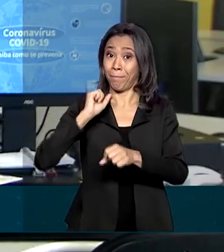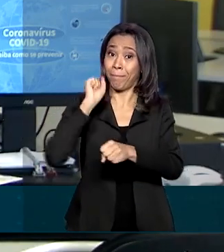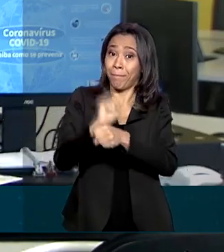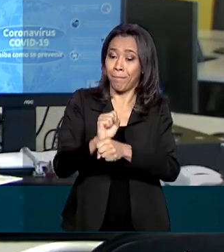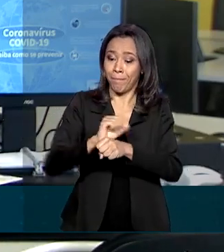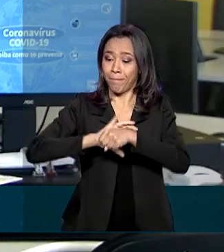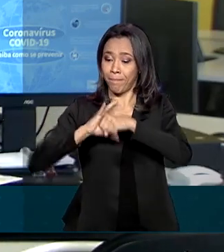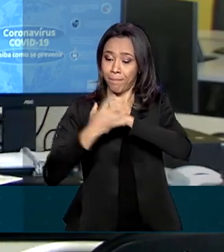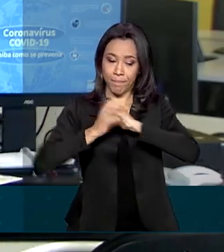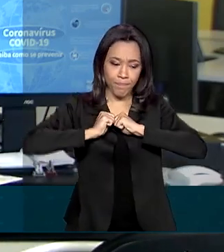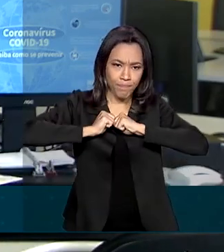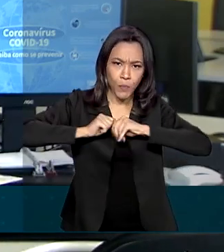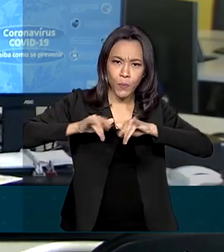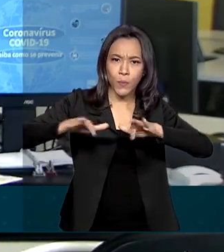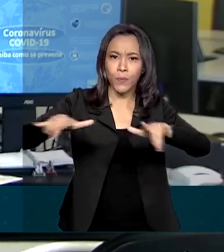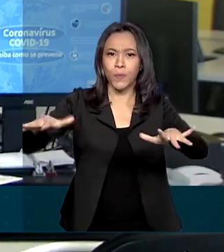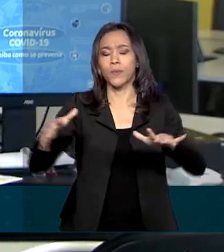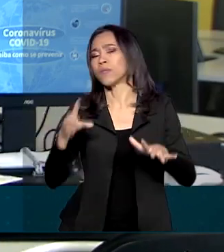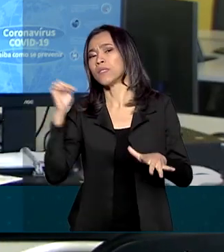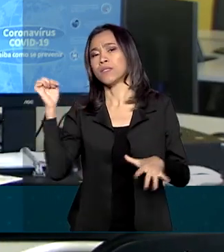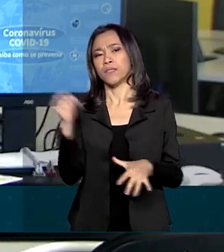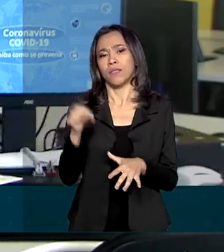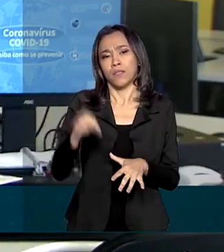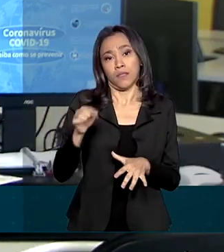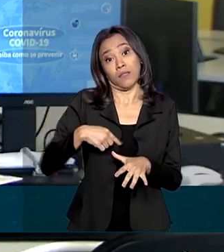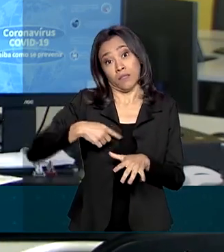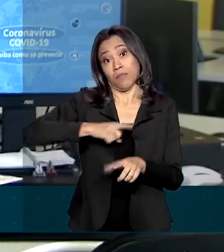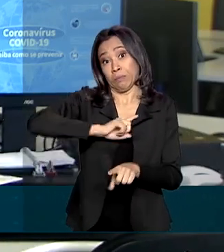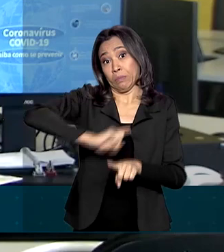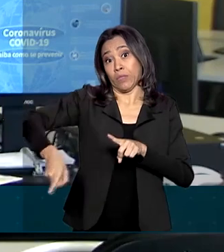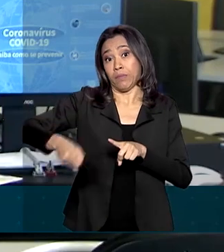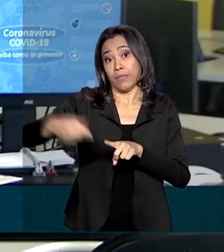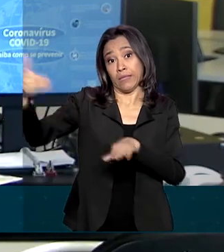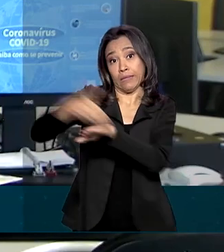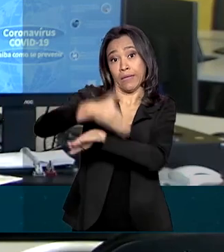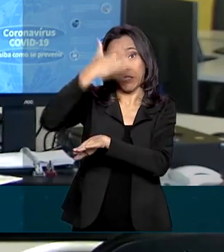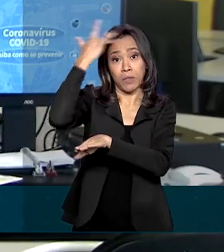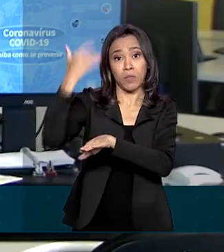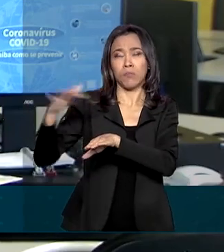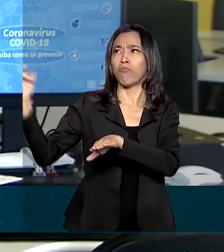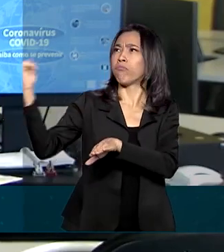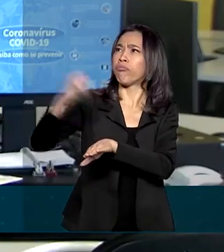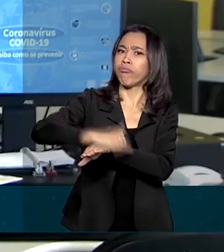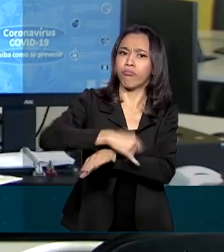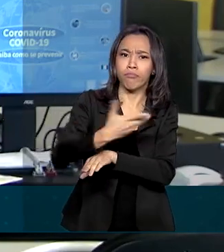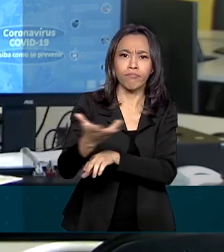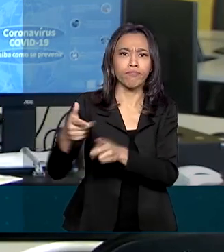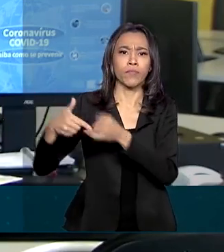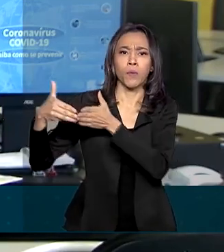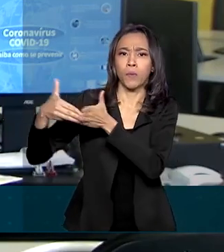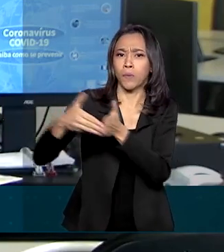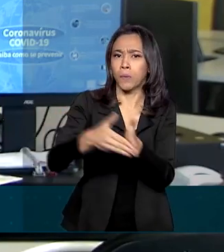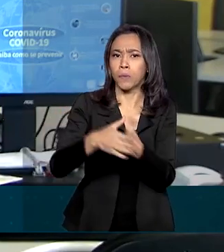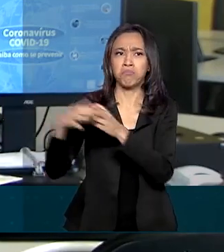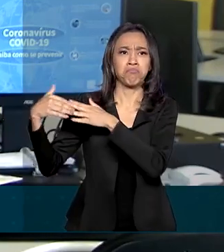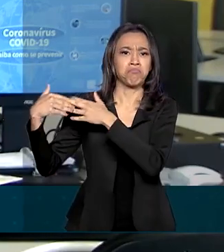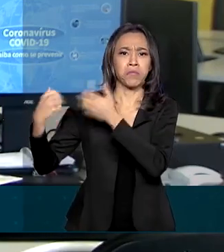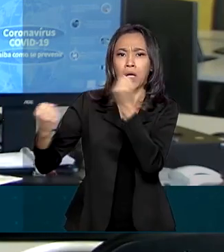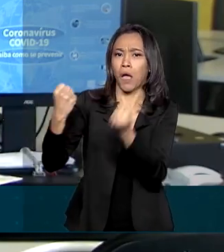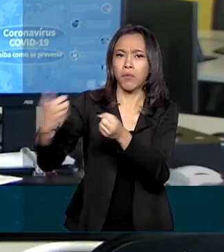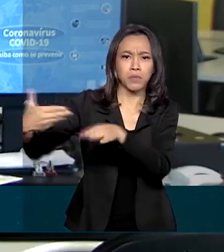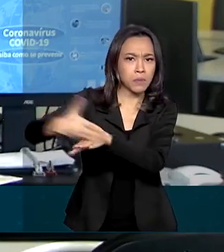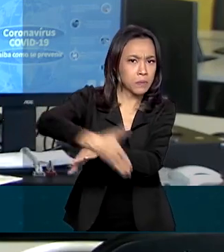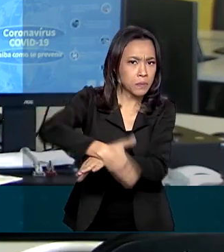-19. A medida veta o ingresso de estrangeiros no país por aeroportos, rodovias e portos. As primeiras